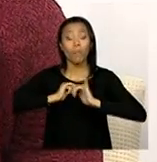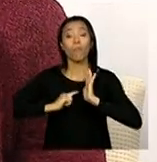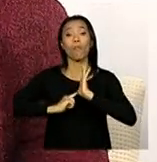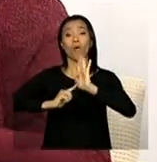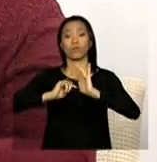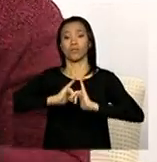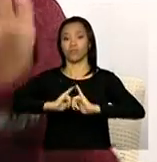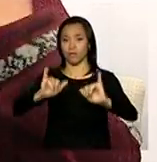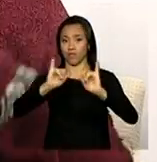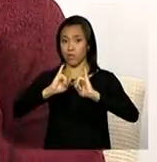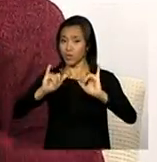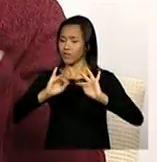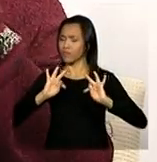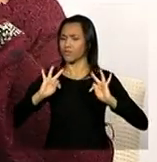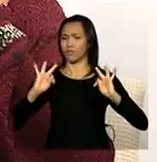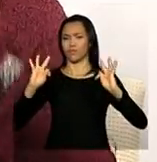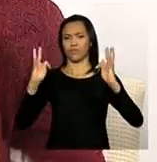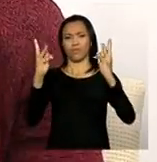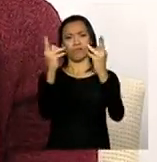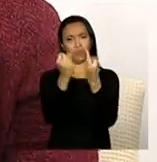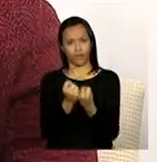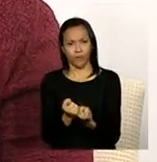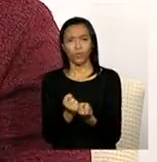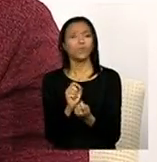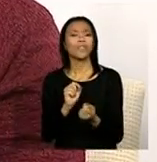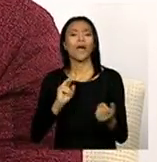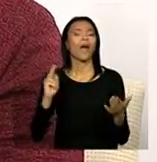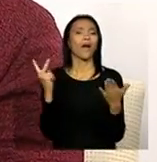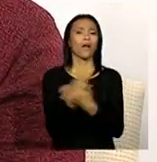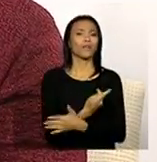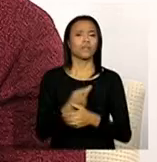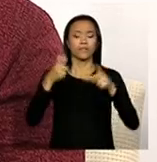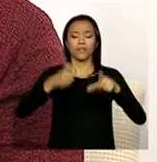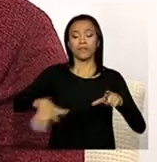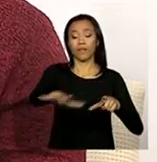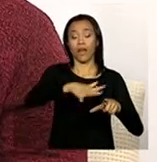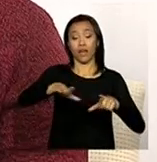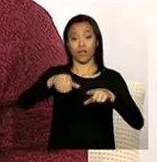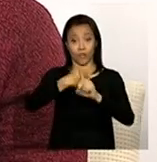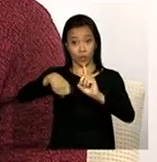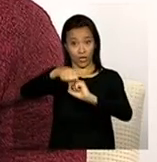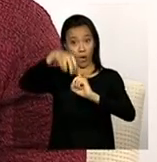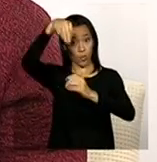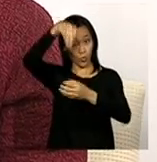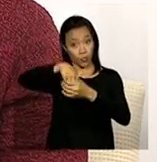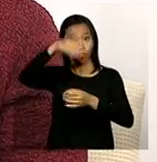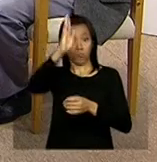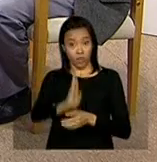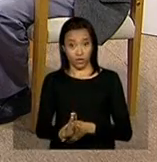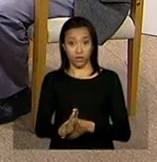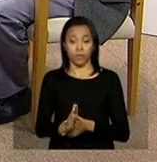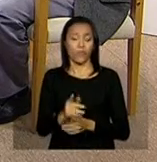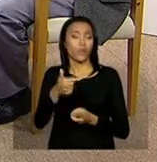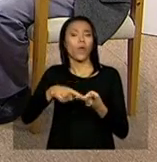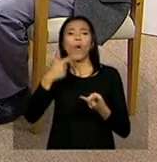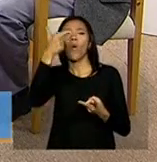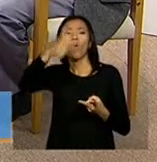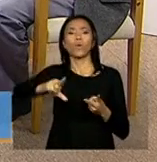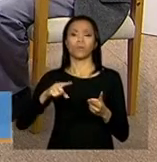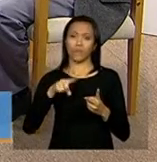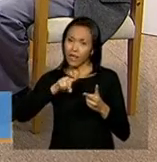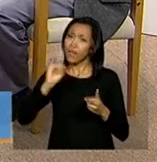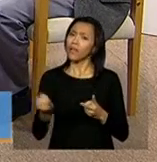para todos do que está acontecendo na área da assistência social no Brasil. A outra importância também